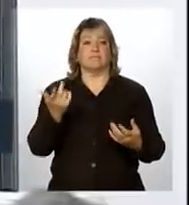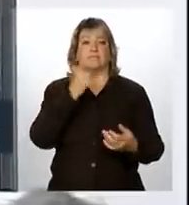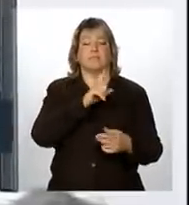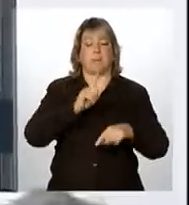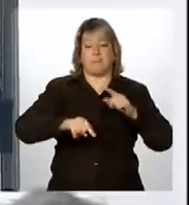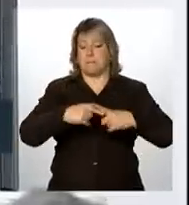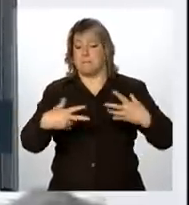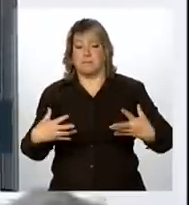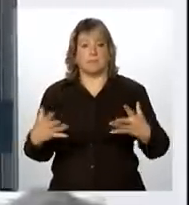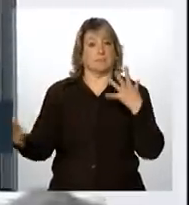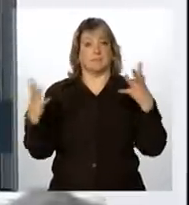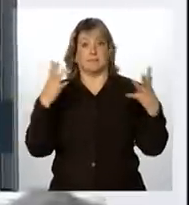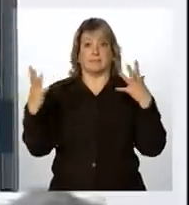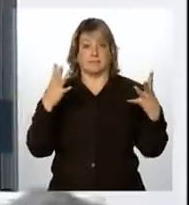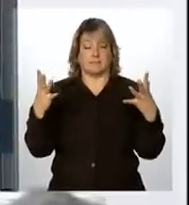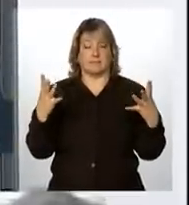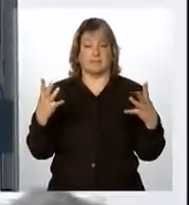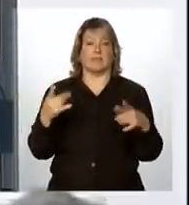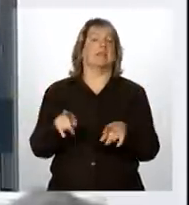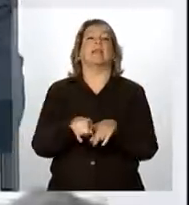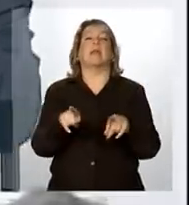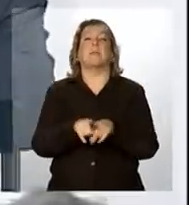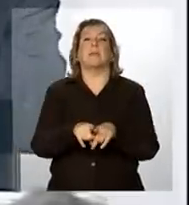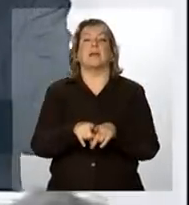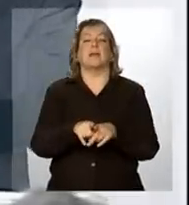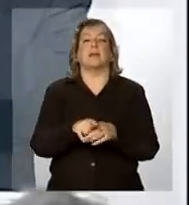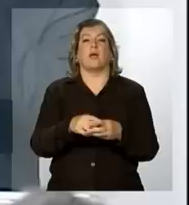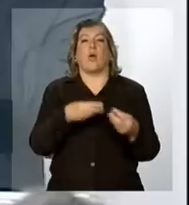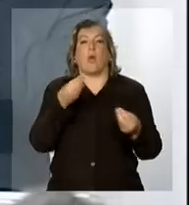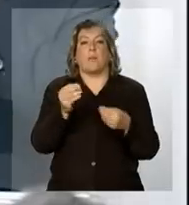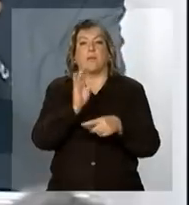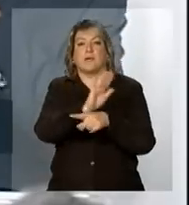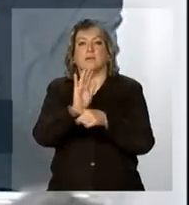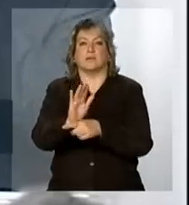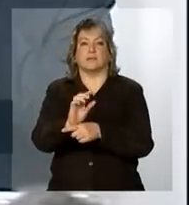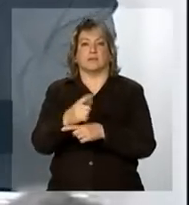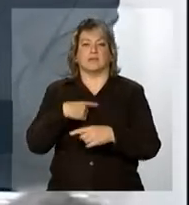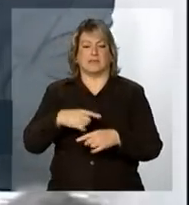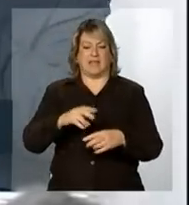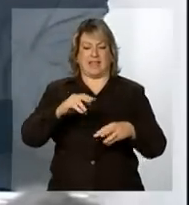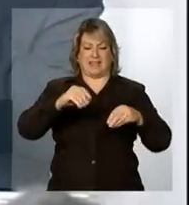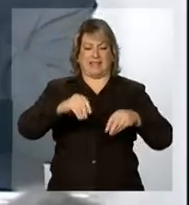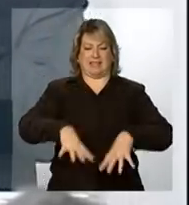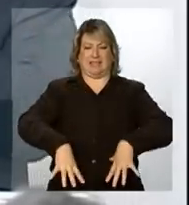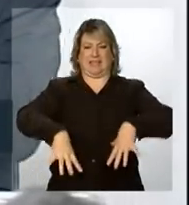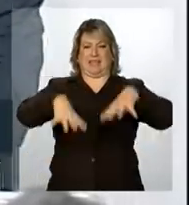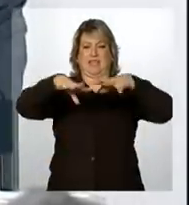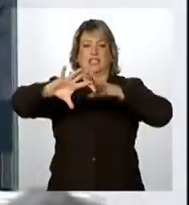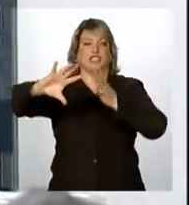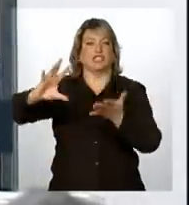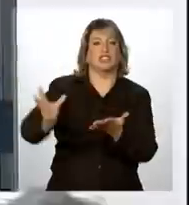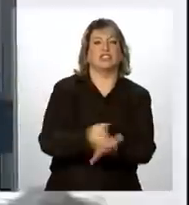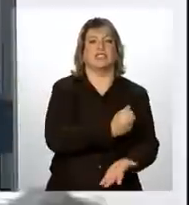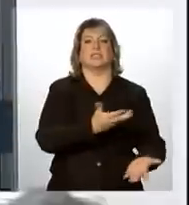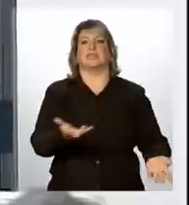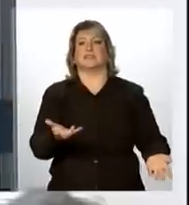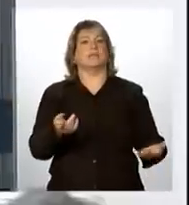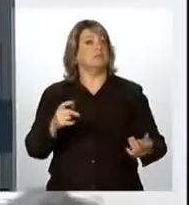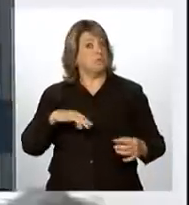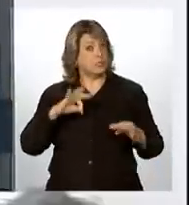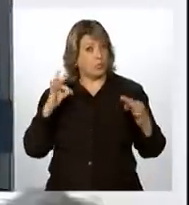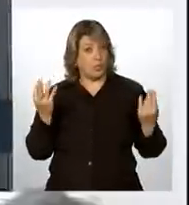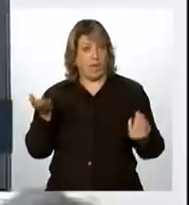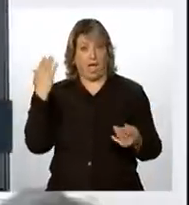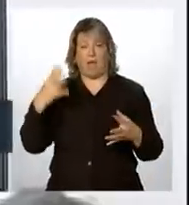materiais ou até mesmo a prestação de serviços, por exemplo, remoção de entulhos, de limpezas. Então, você não tinha como